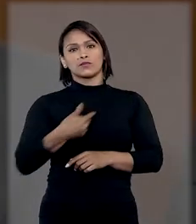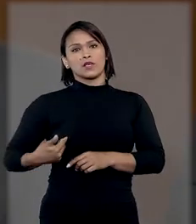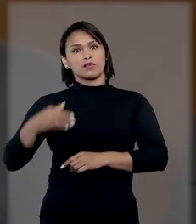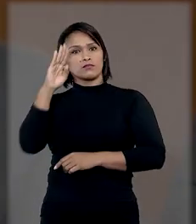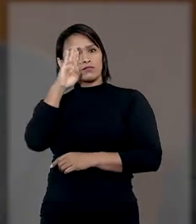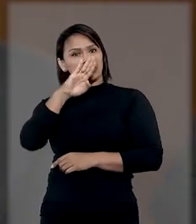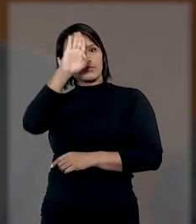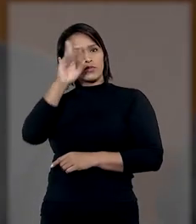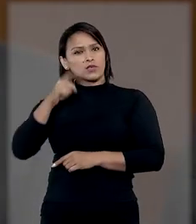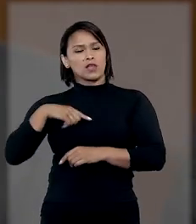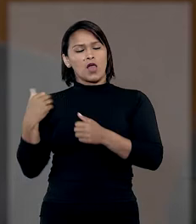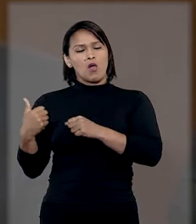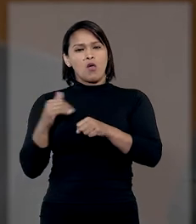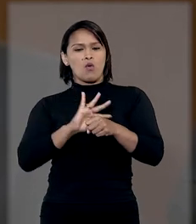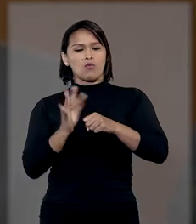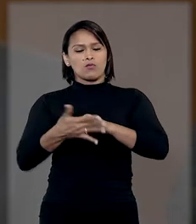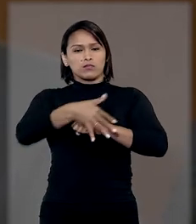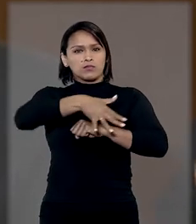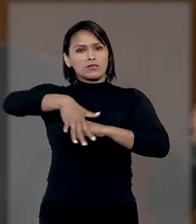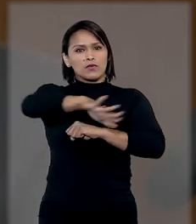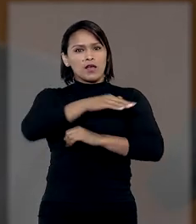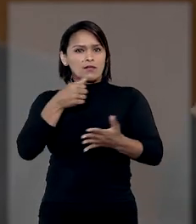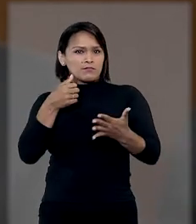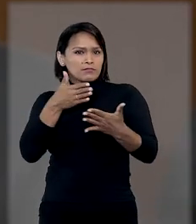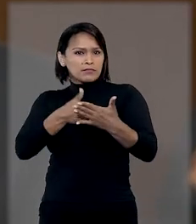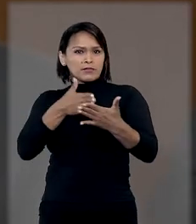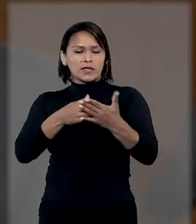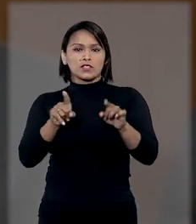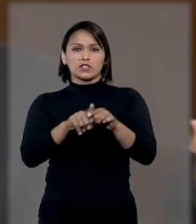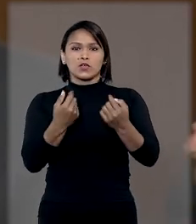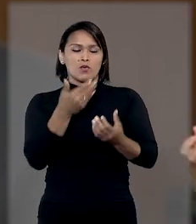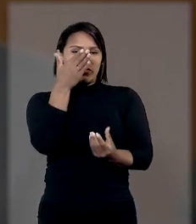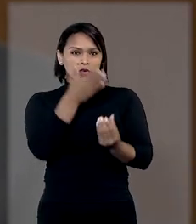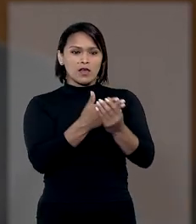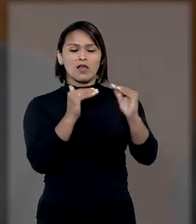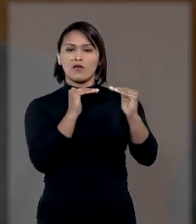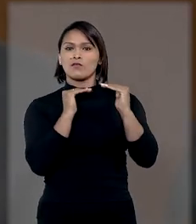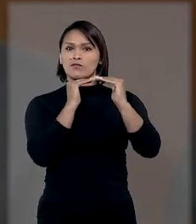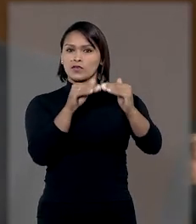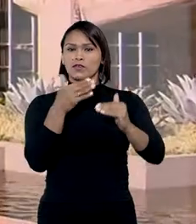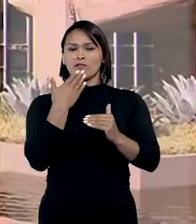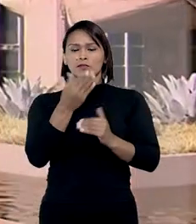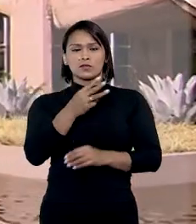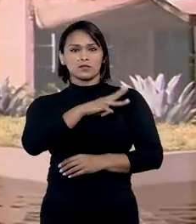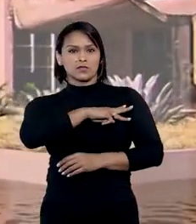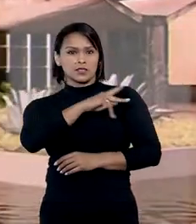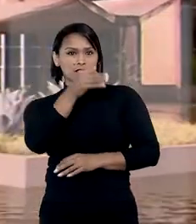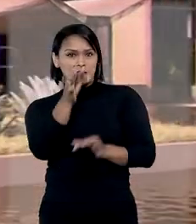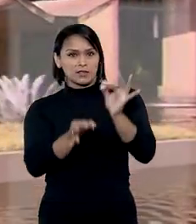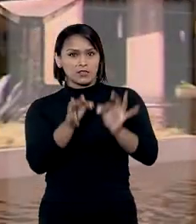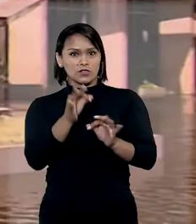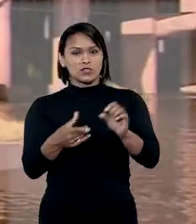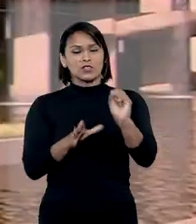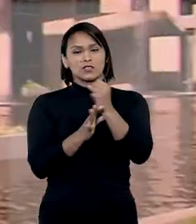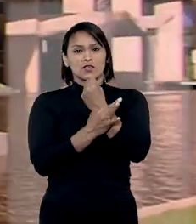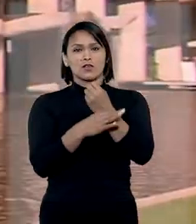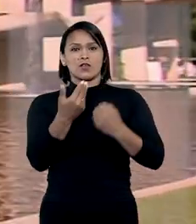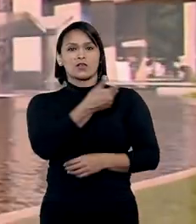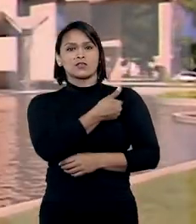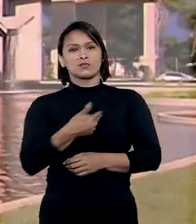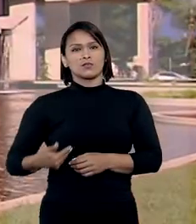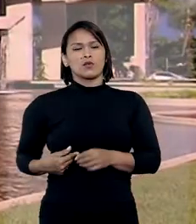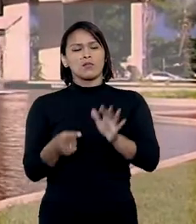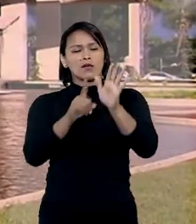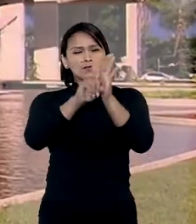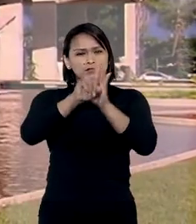Jair Bolsonaro no combate à pandemia da Covid-19. O inquérito foi instaurado a pedido do Ministério da Justiça e Segurança Pública